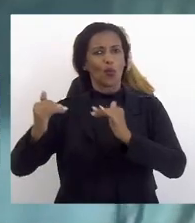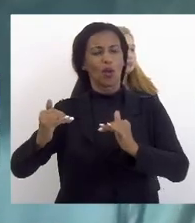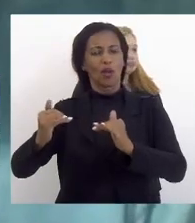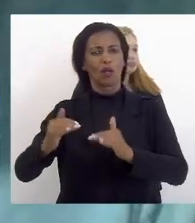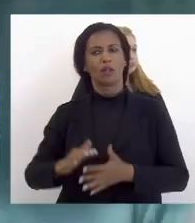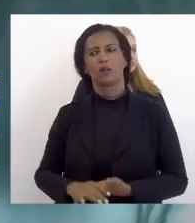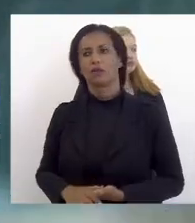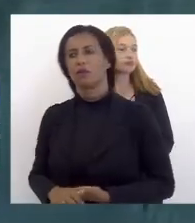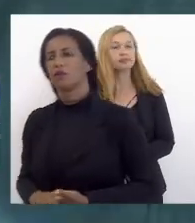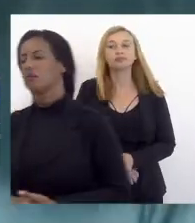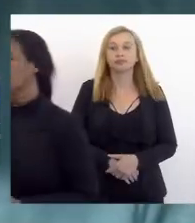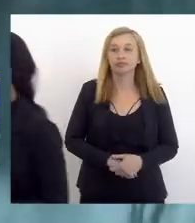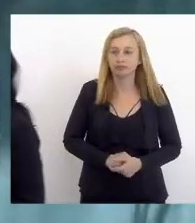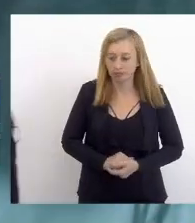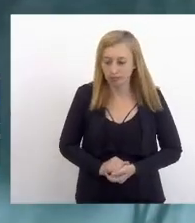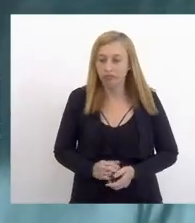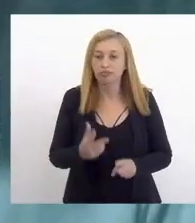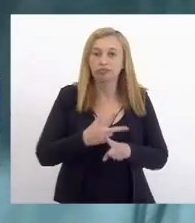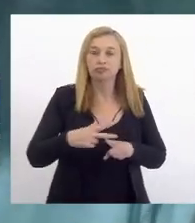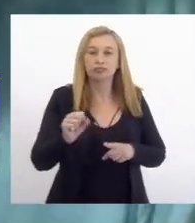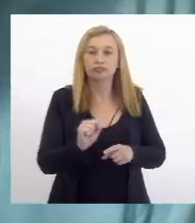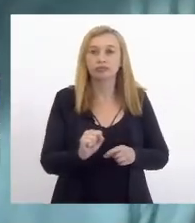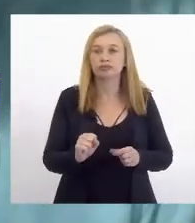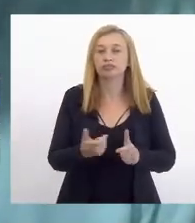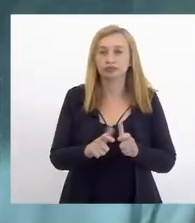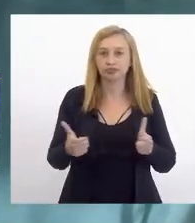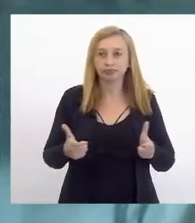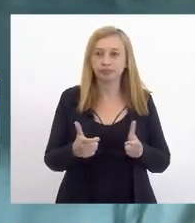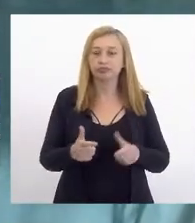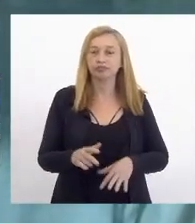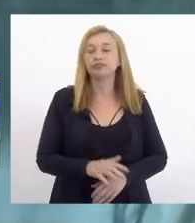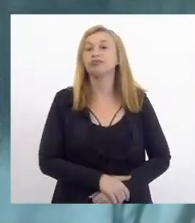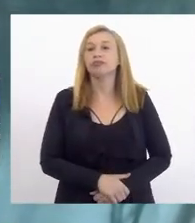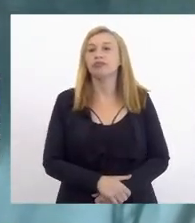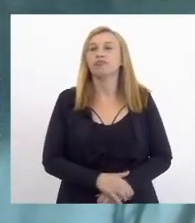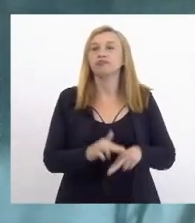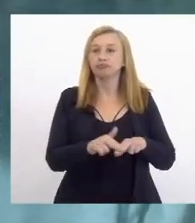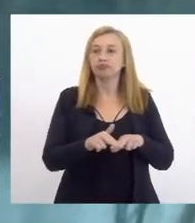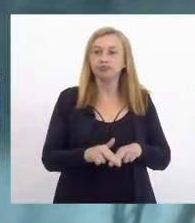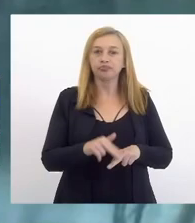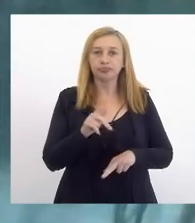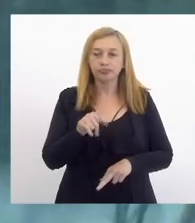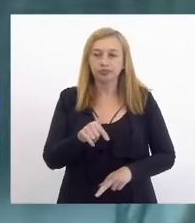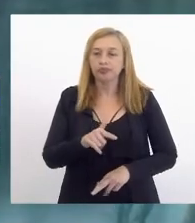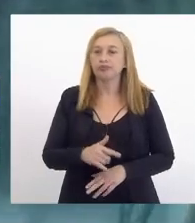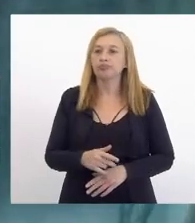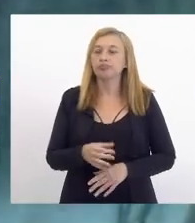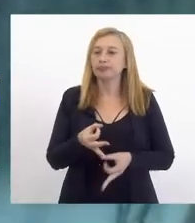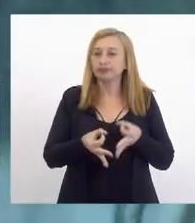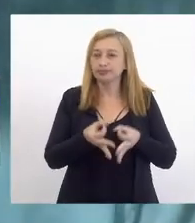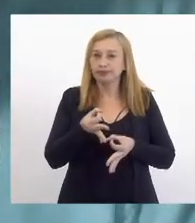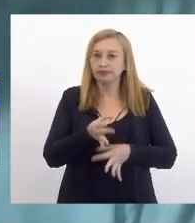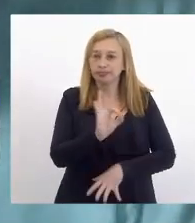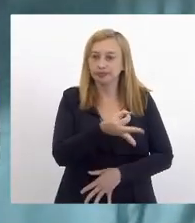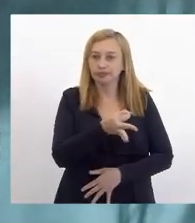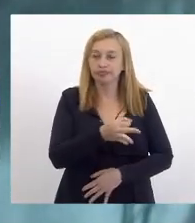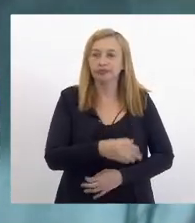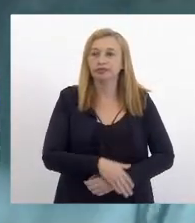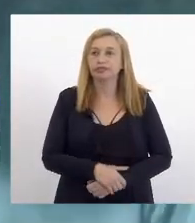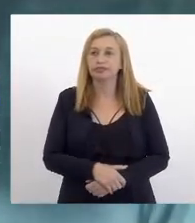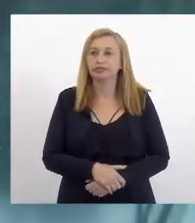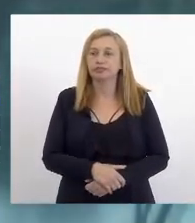e foi uma grande vitória dos consumidores por isso essa é uma das justificativas da